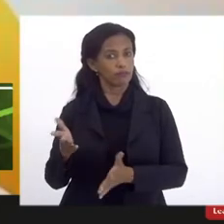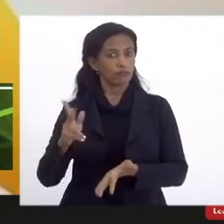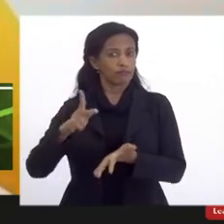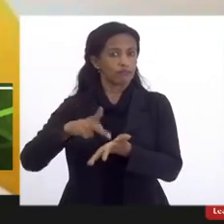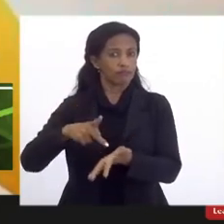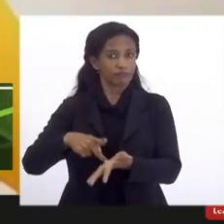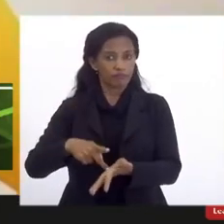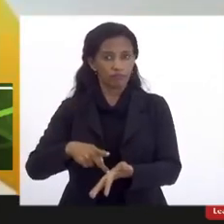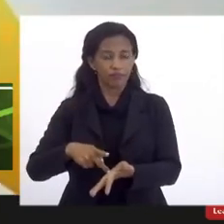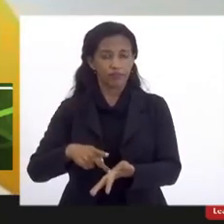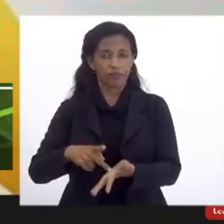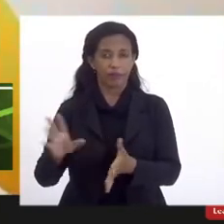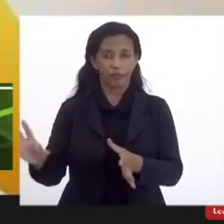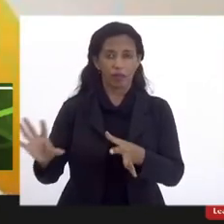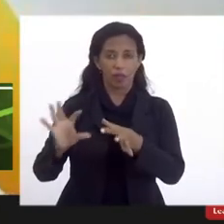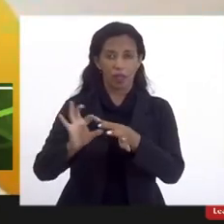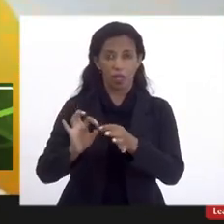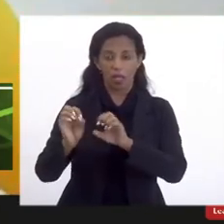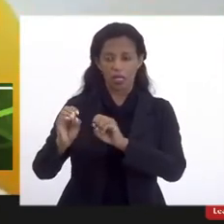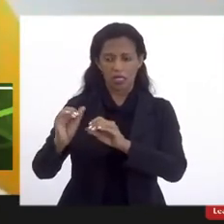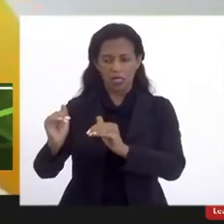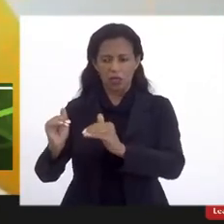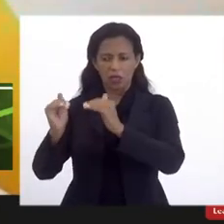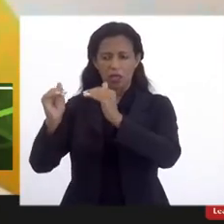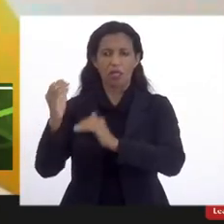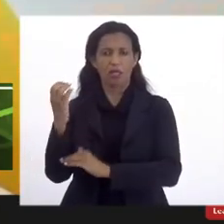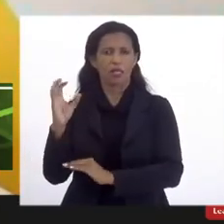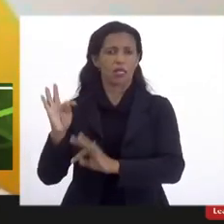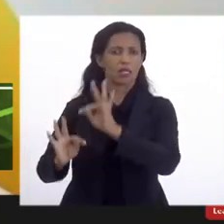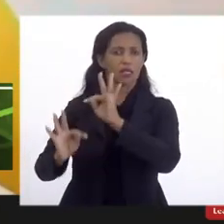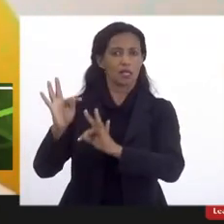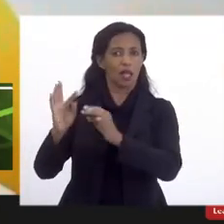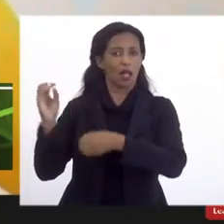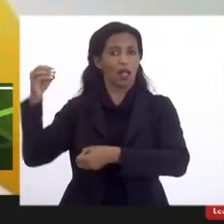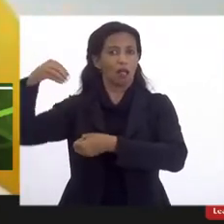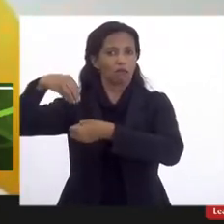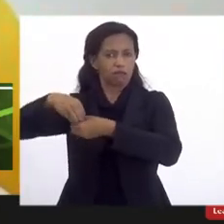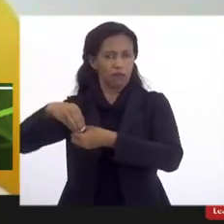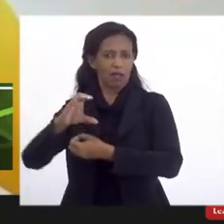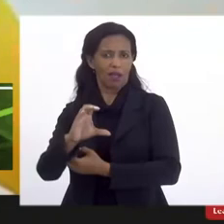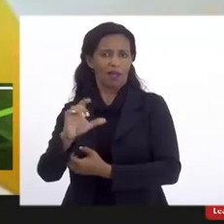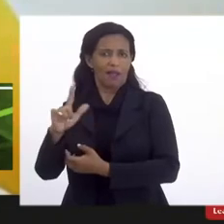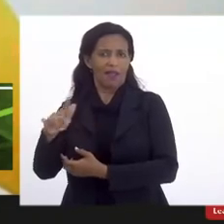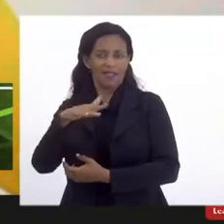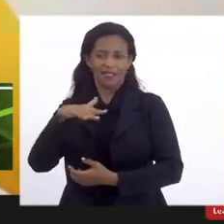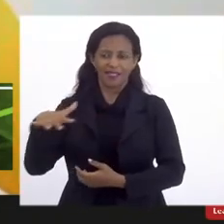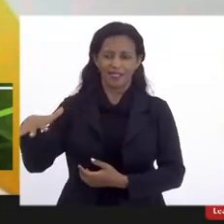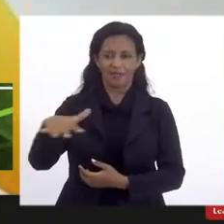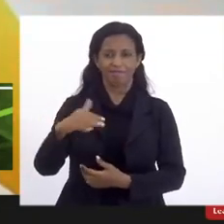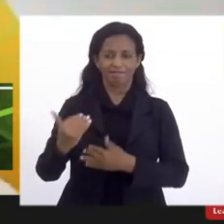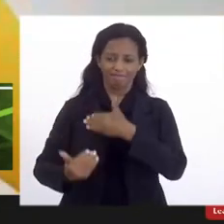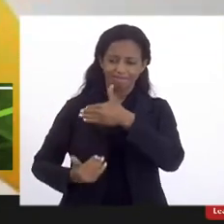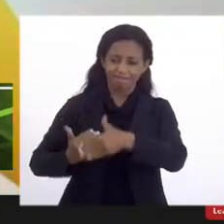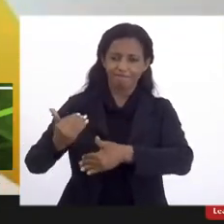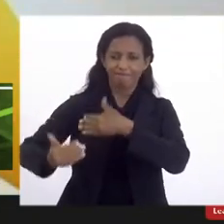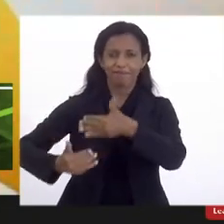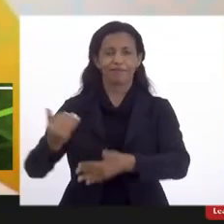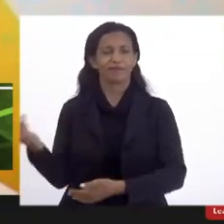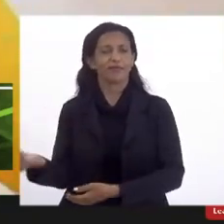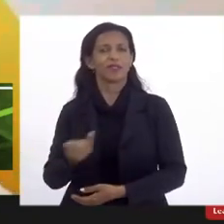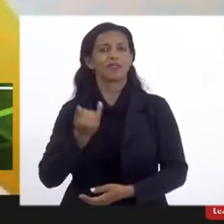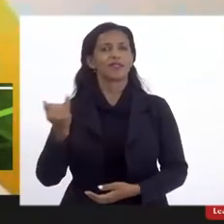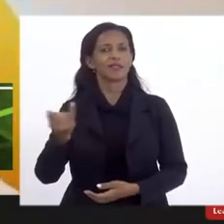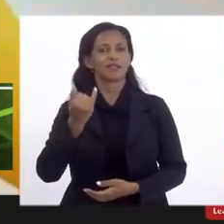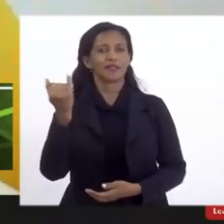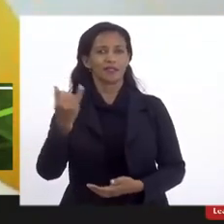consolidando ensino superior, ciência e tecnologia na Zona Oeste. A gente entende que esse passo pode ser muito importante, ainda mais